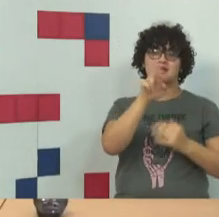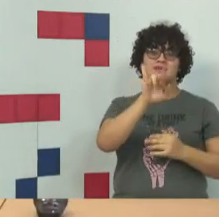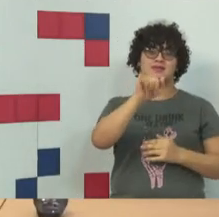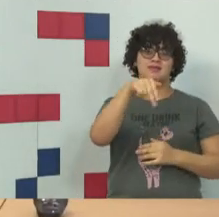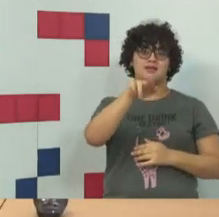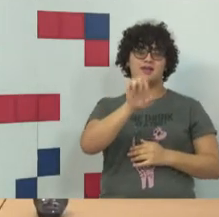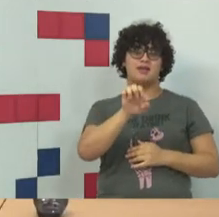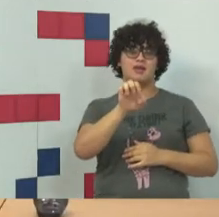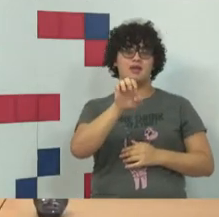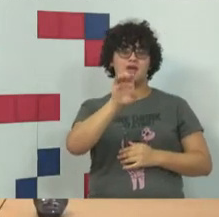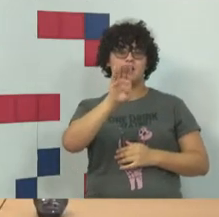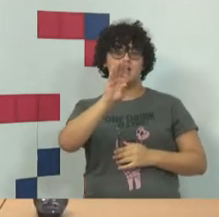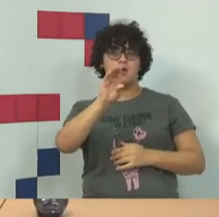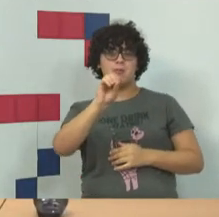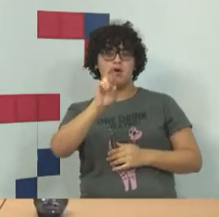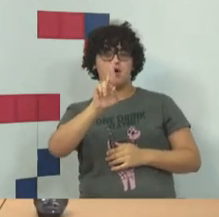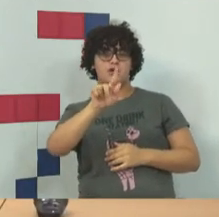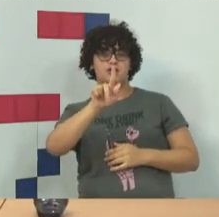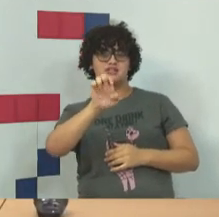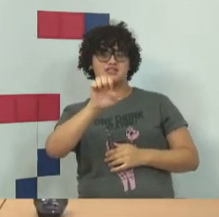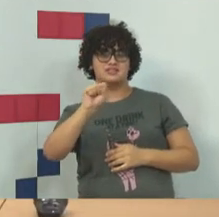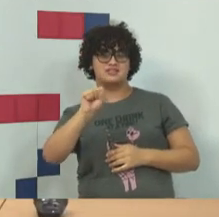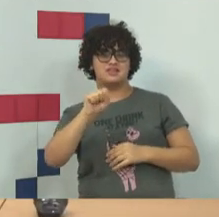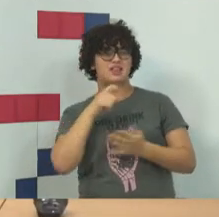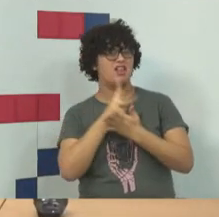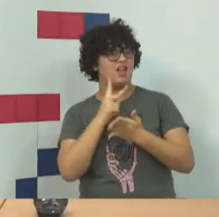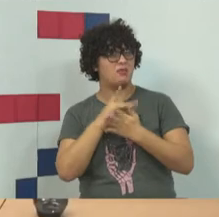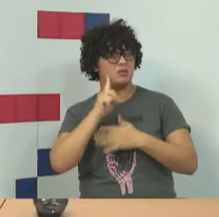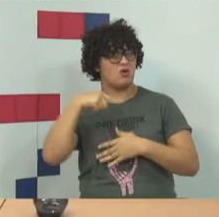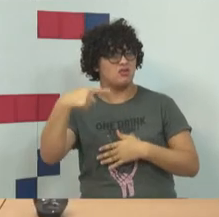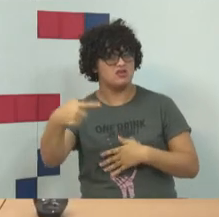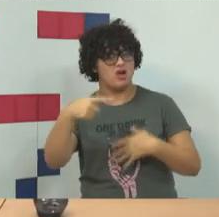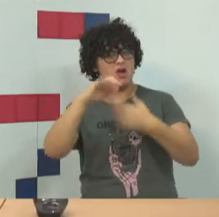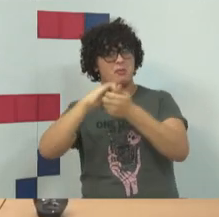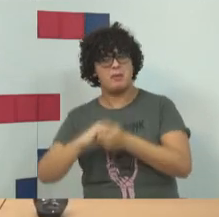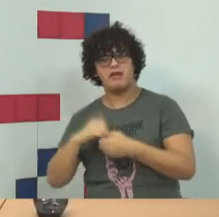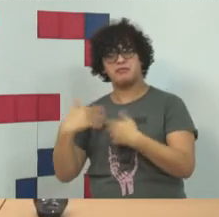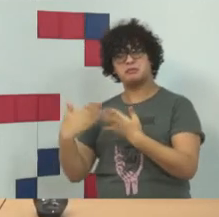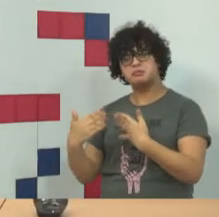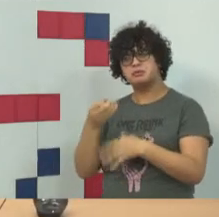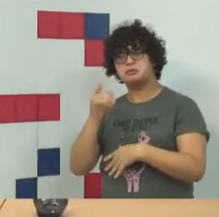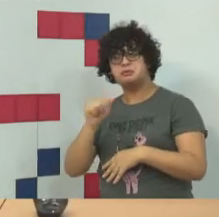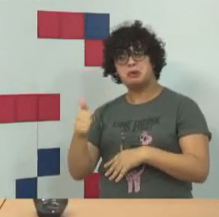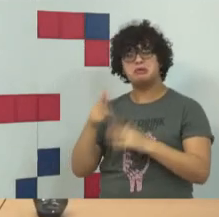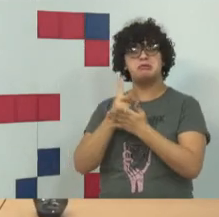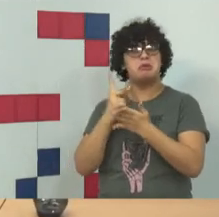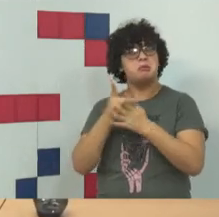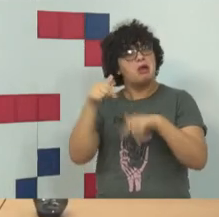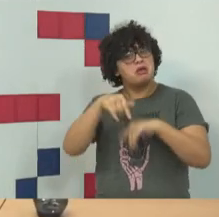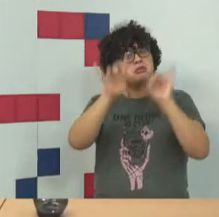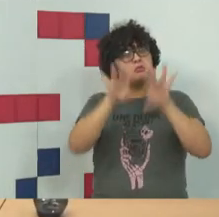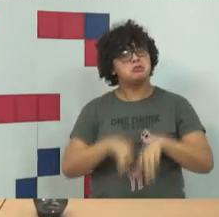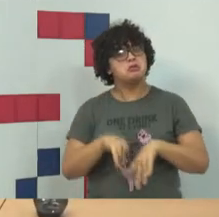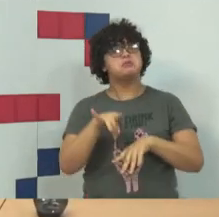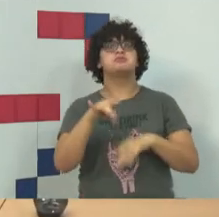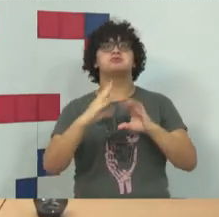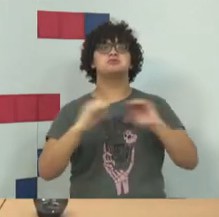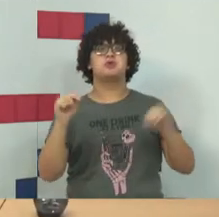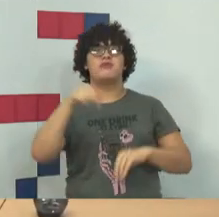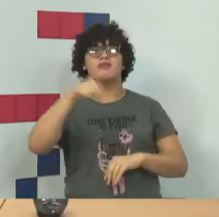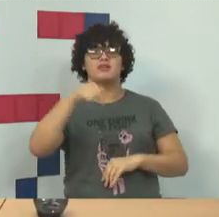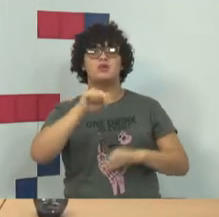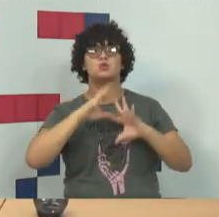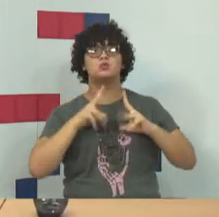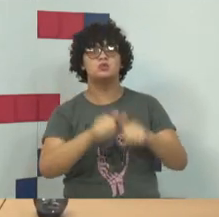é muito querido aqui na instituição. Nele eu cumprimento todos os alunos e alunas, não só aqui da Uni9, especialmente os da Uni9, mas todos os que nos